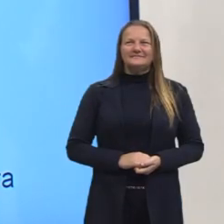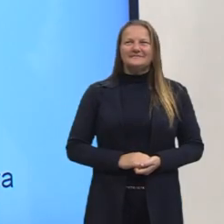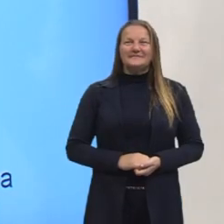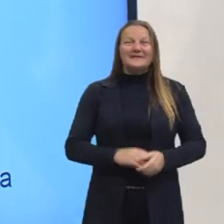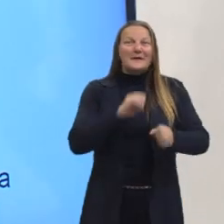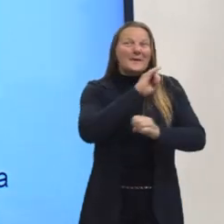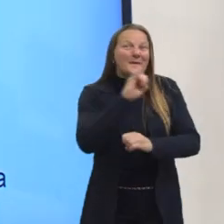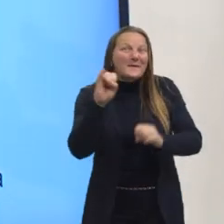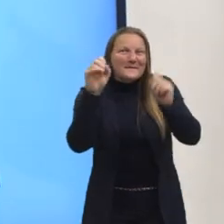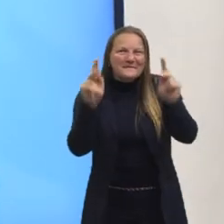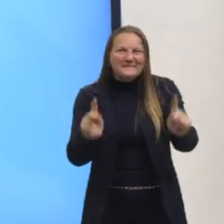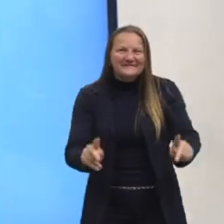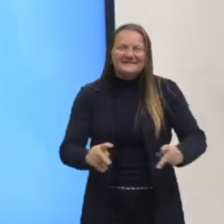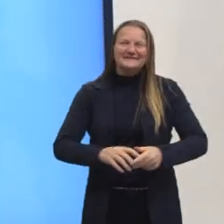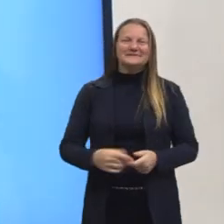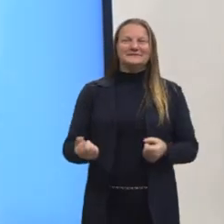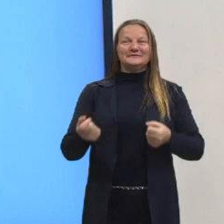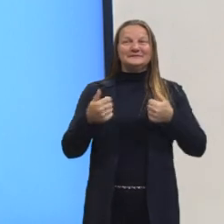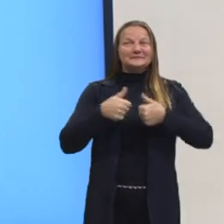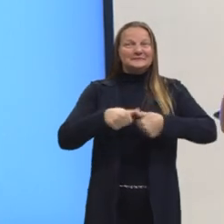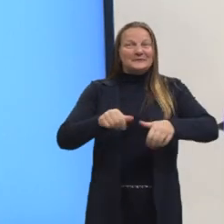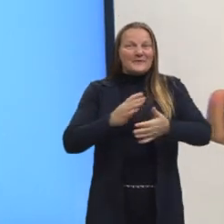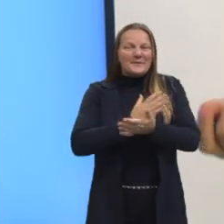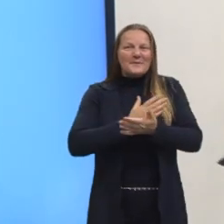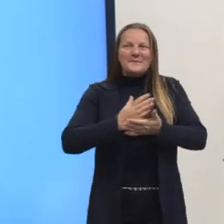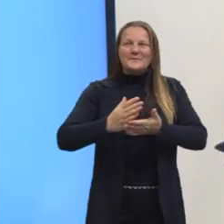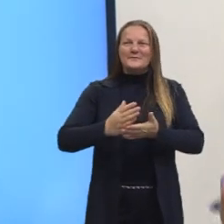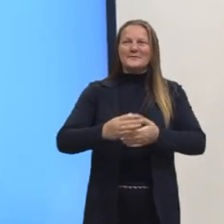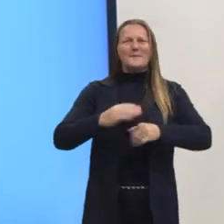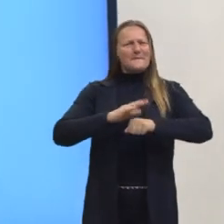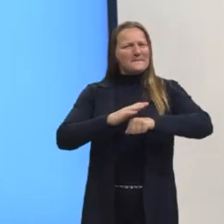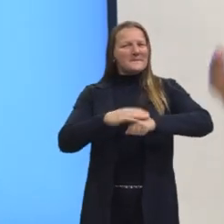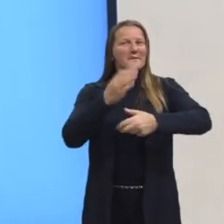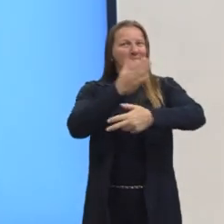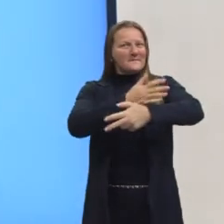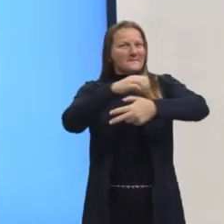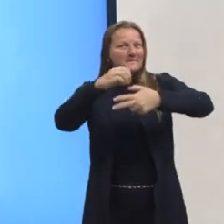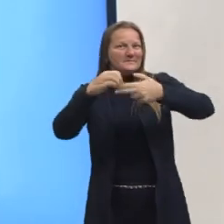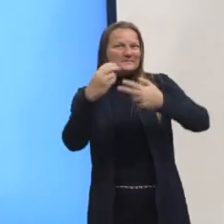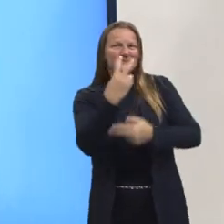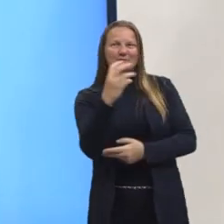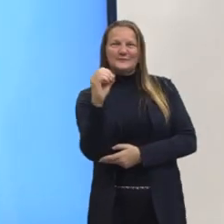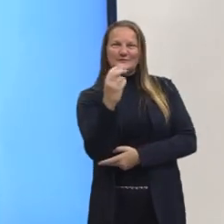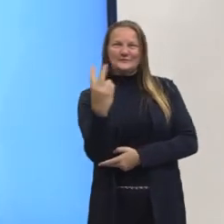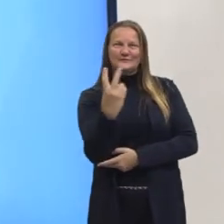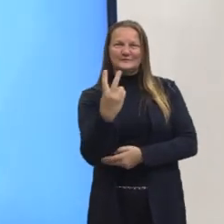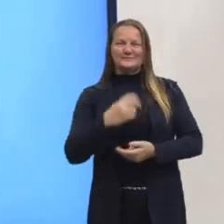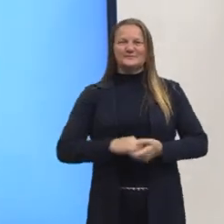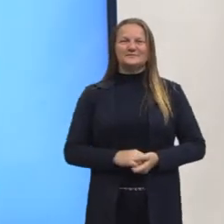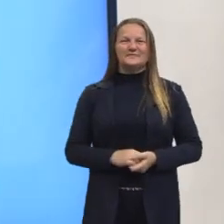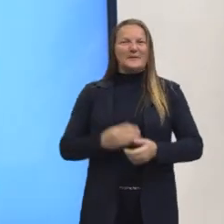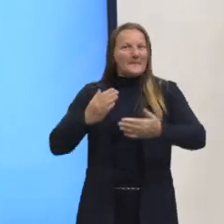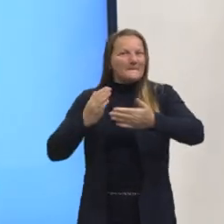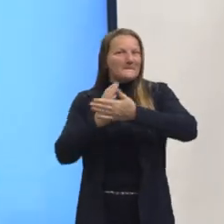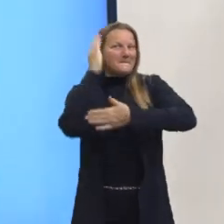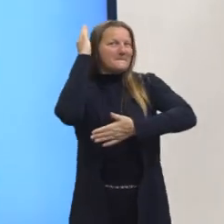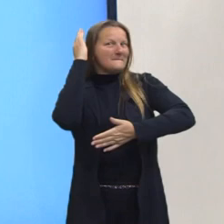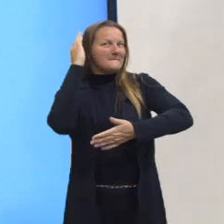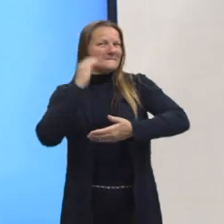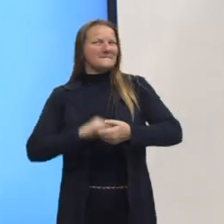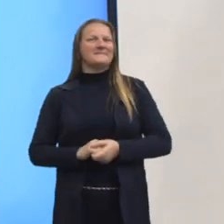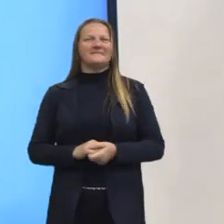Olá, pessoal! Estamos começando mais um programa para a Enem 2022. Partiu passar?